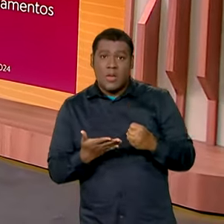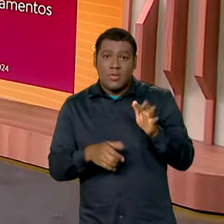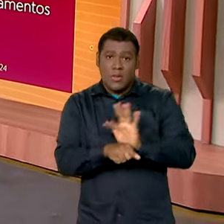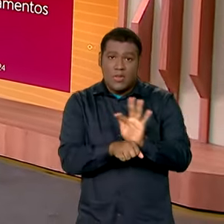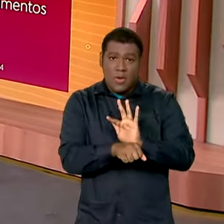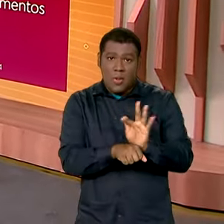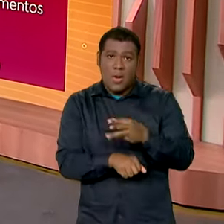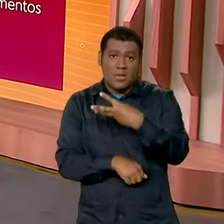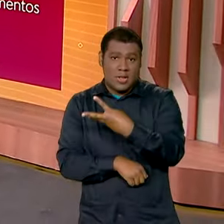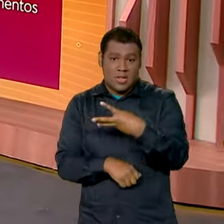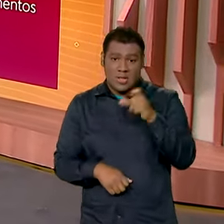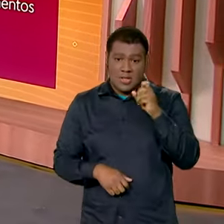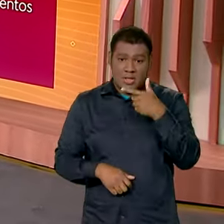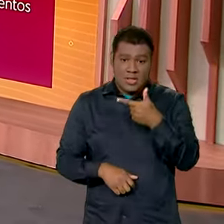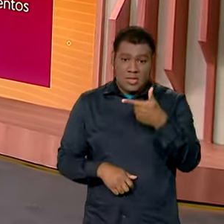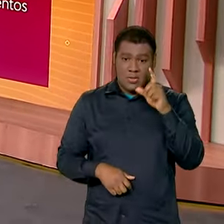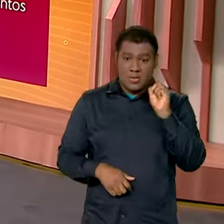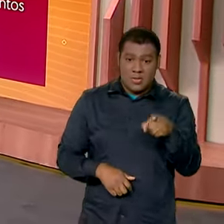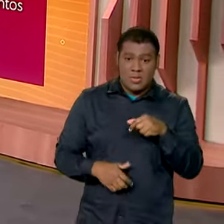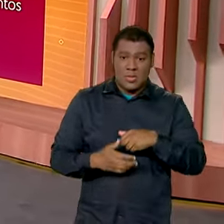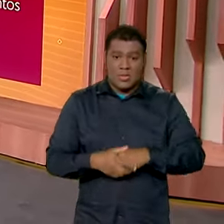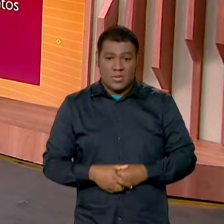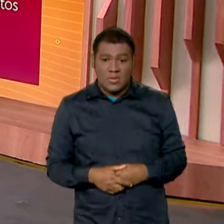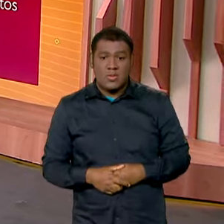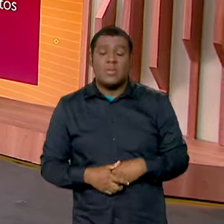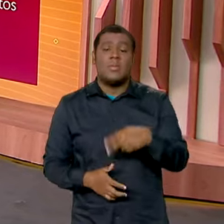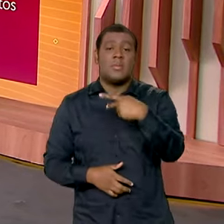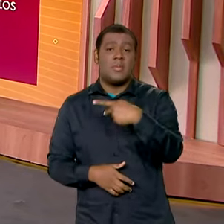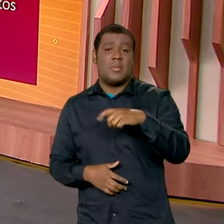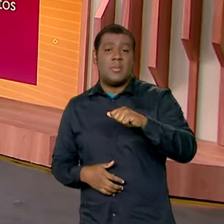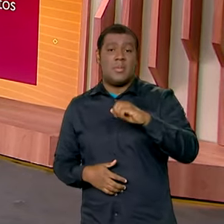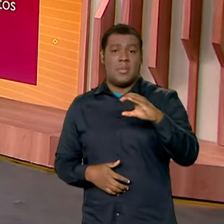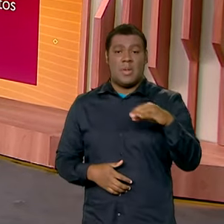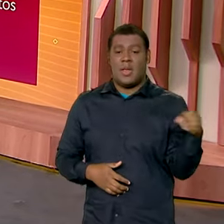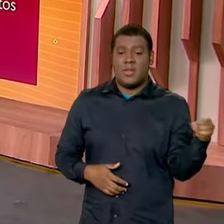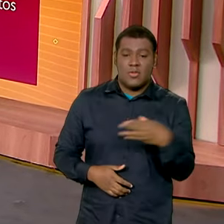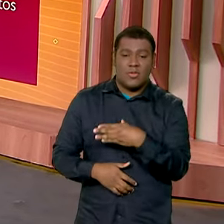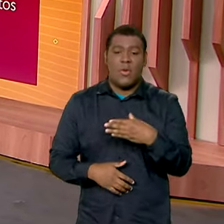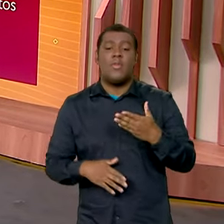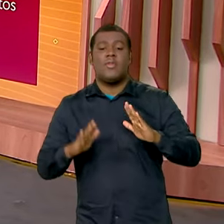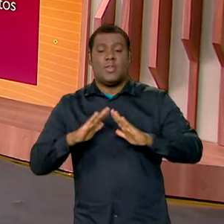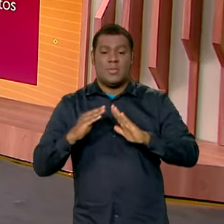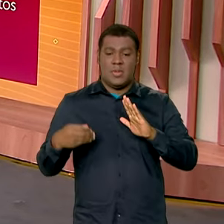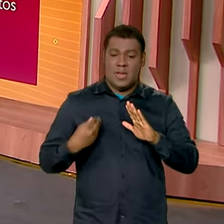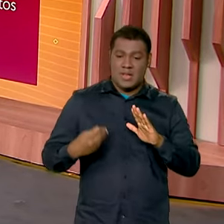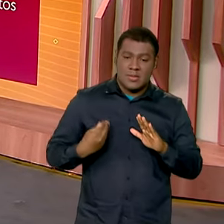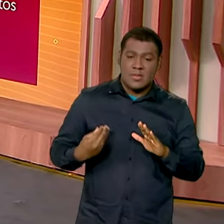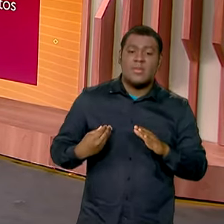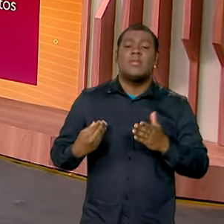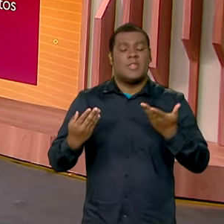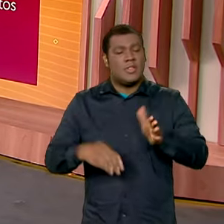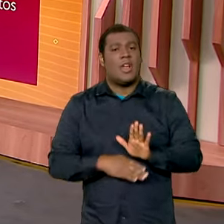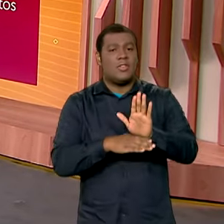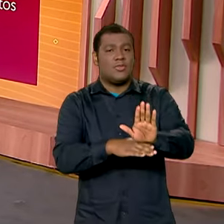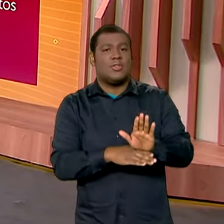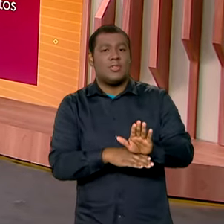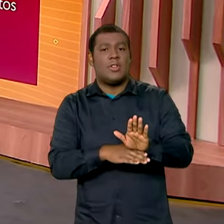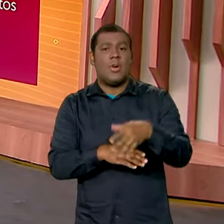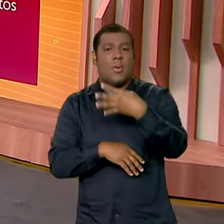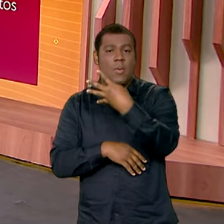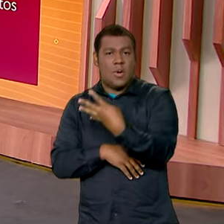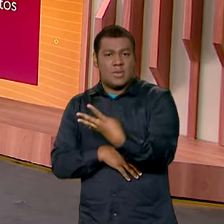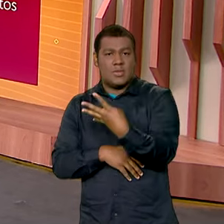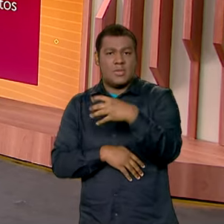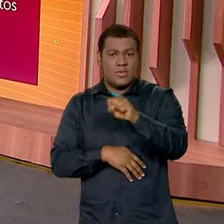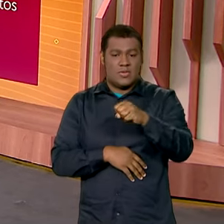inscritas no Simples. Ali o novo PAC, Minha Casa Minha Vida, 454 famílias beneficiadas